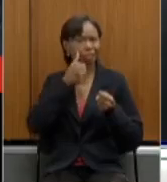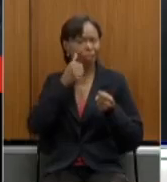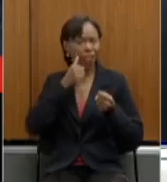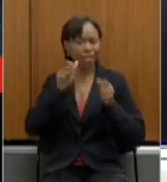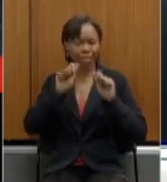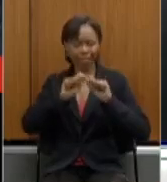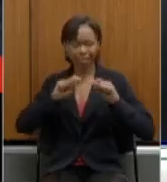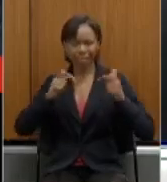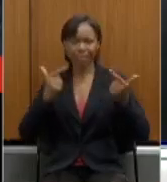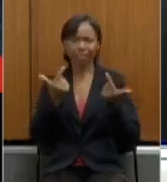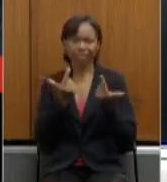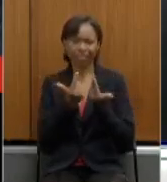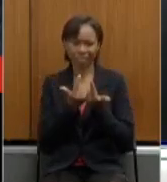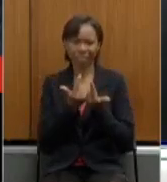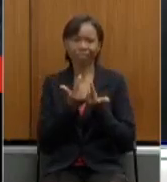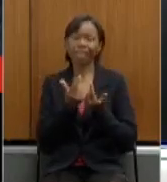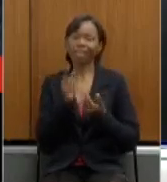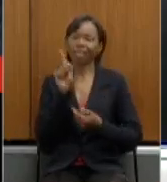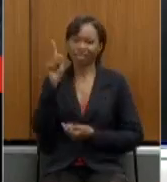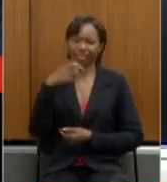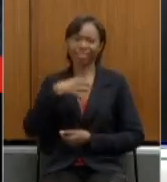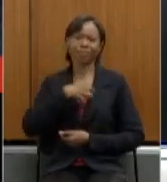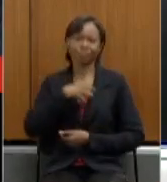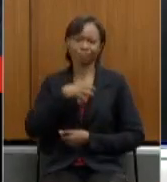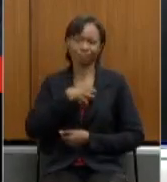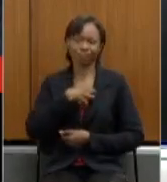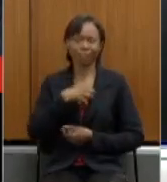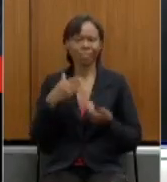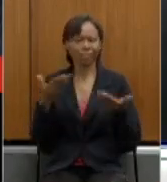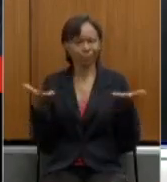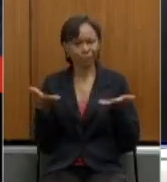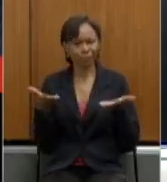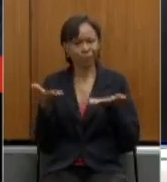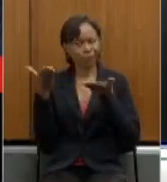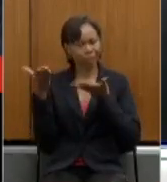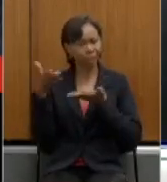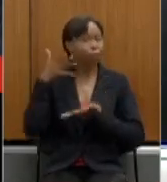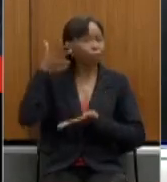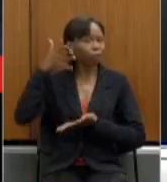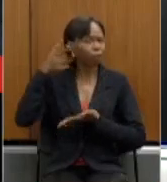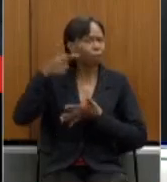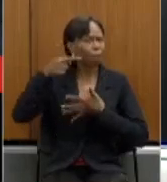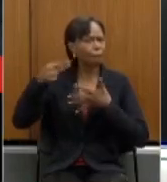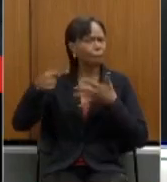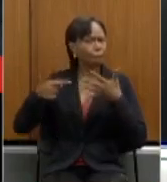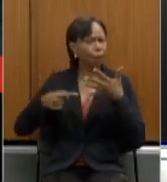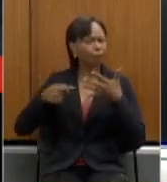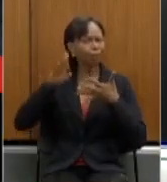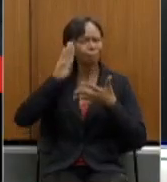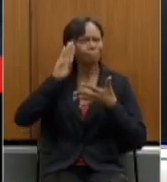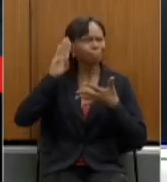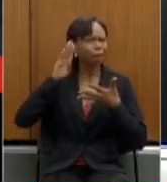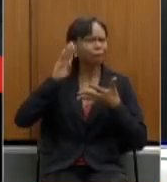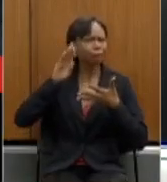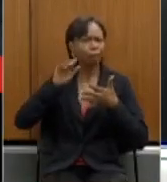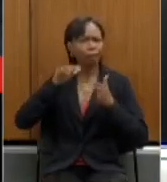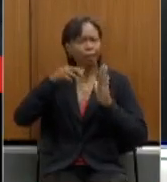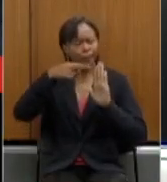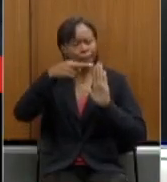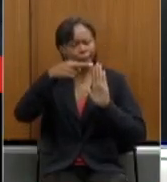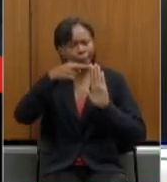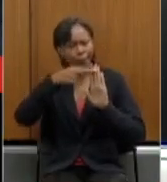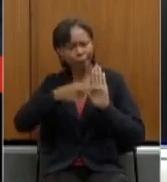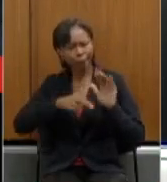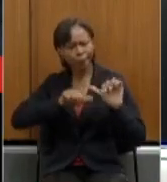Legislativa da Bahia. Portanto, vamos ouvir os principais pontos da reforma da